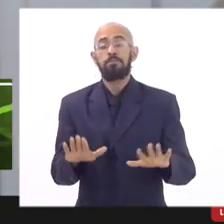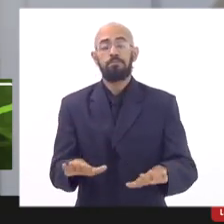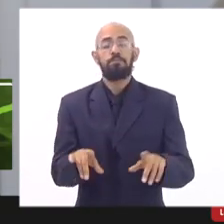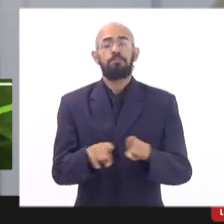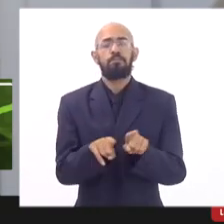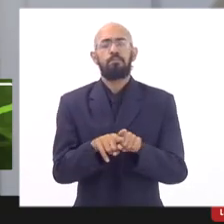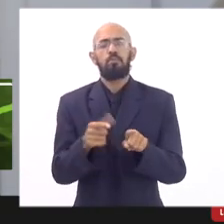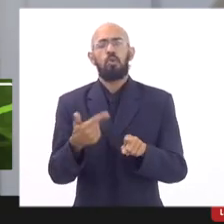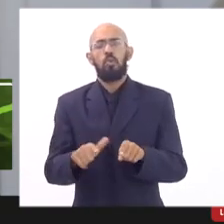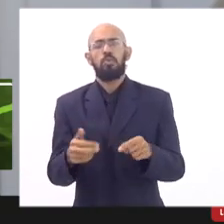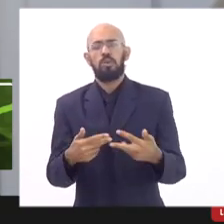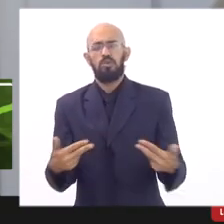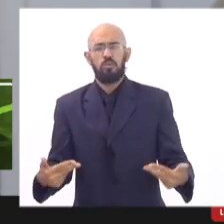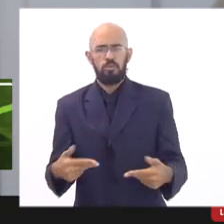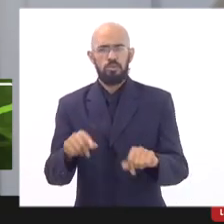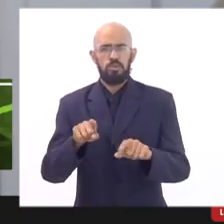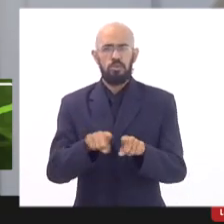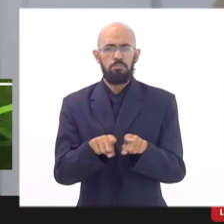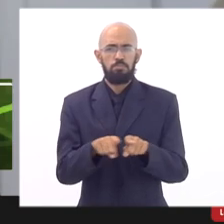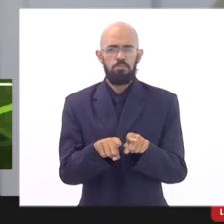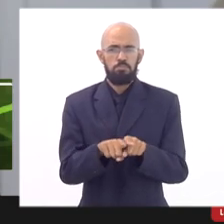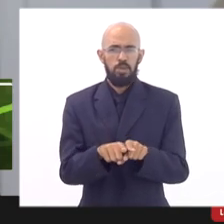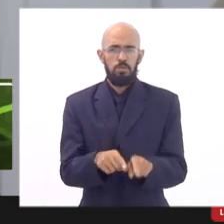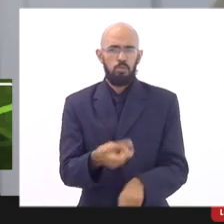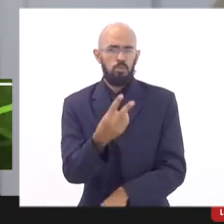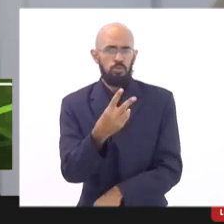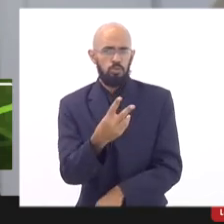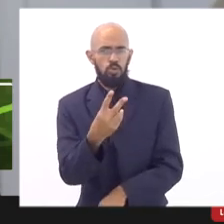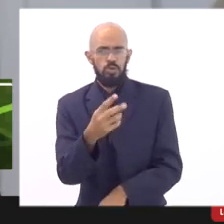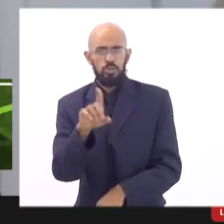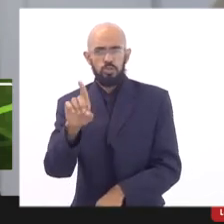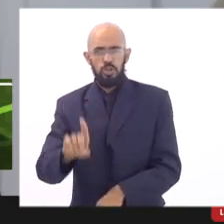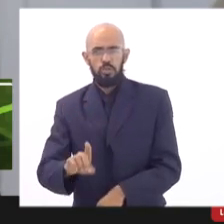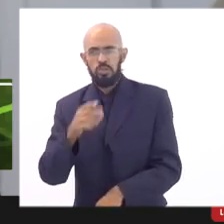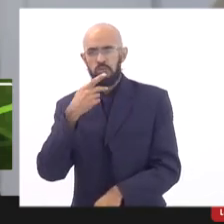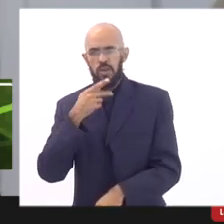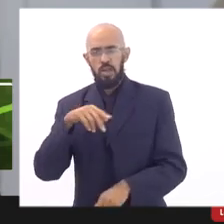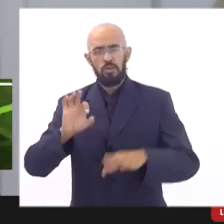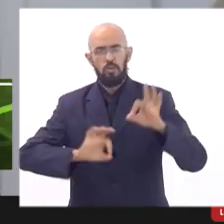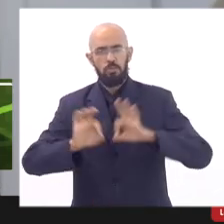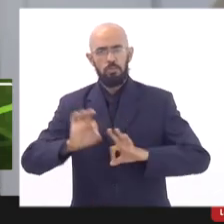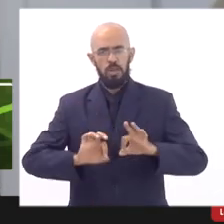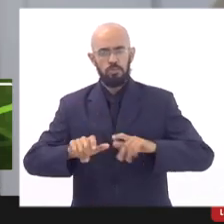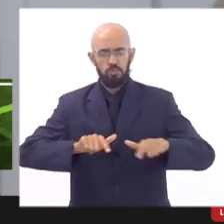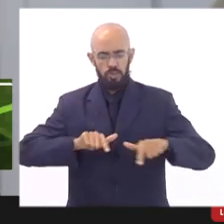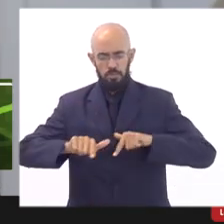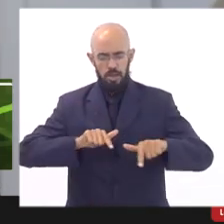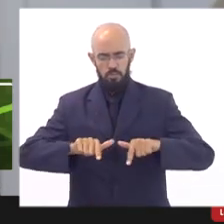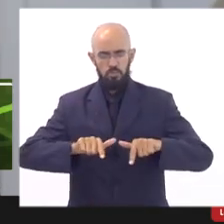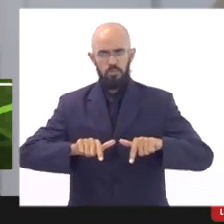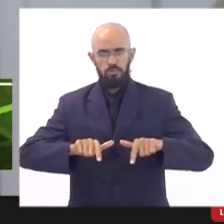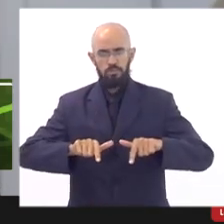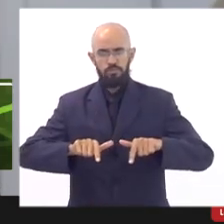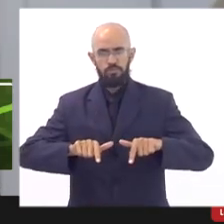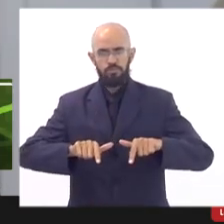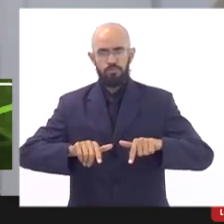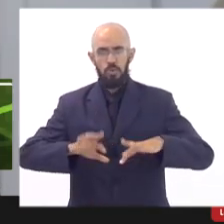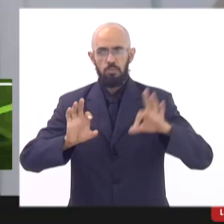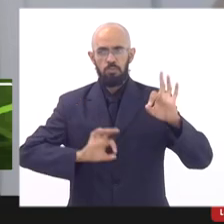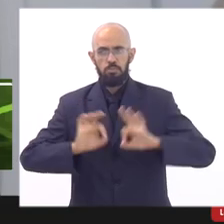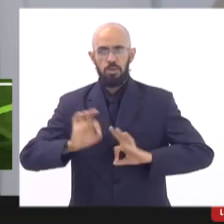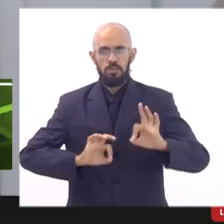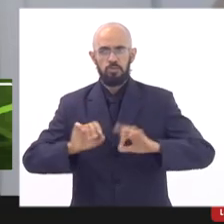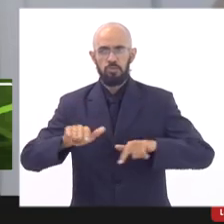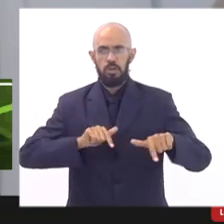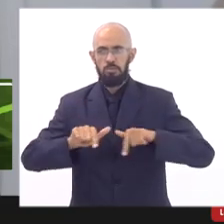aqui por dois dos nossos companheiros diretores é do plano de trabalho o plano de trabalho ele é